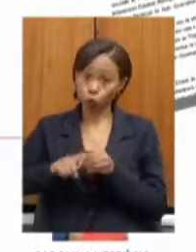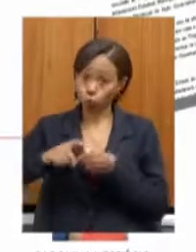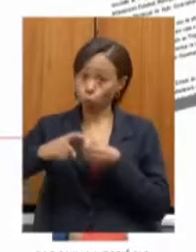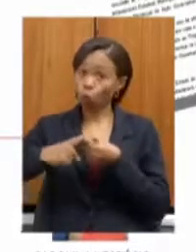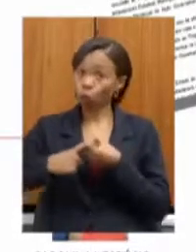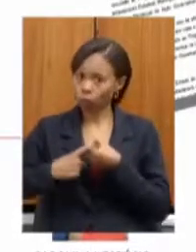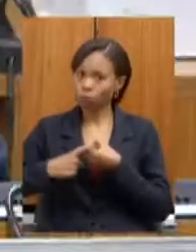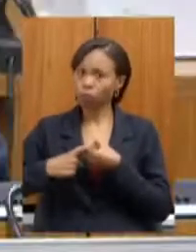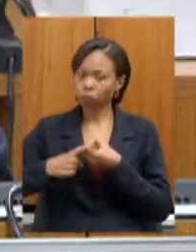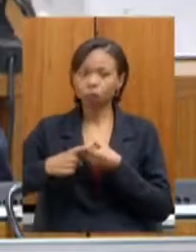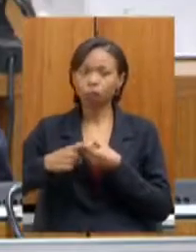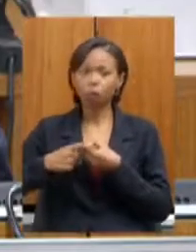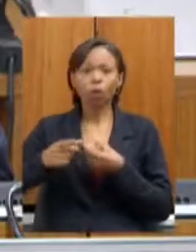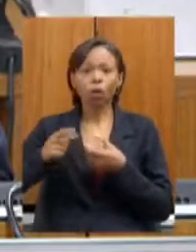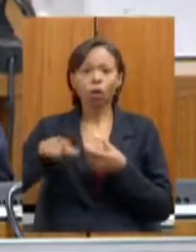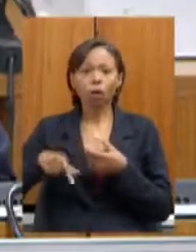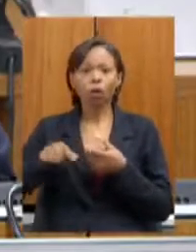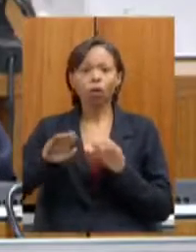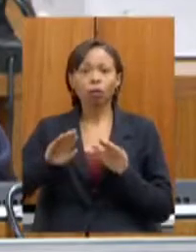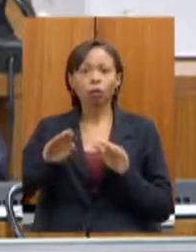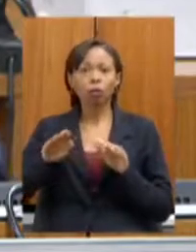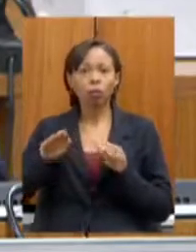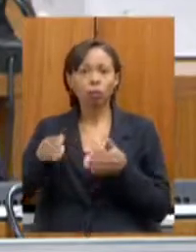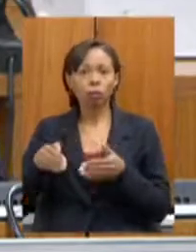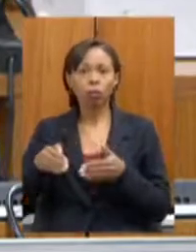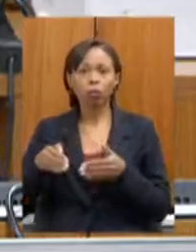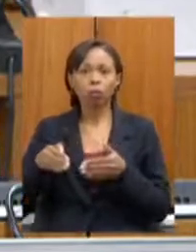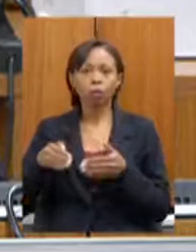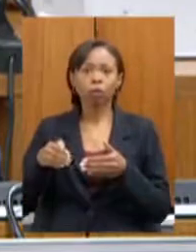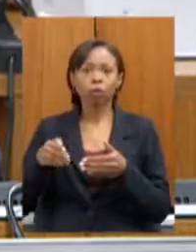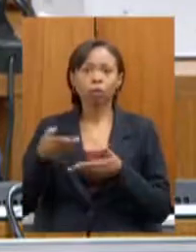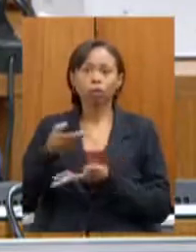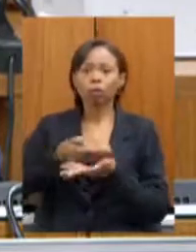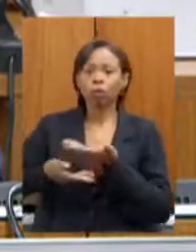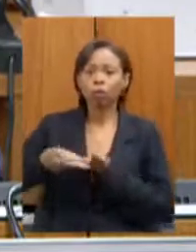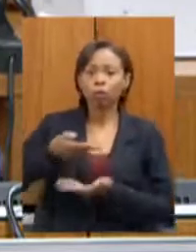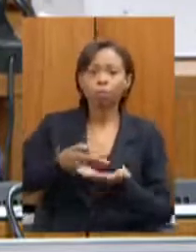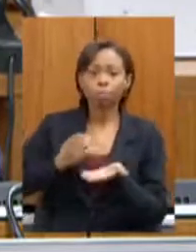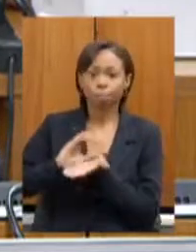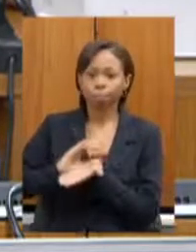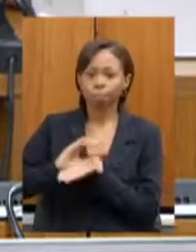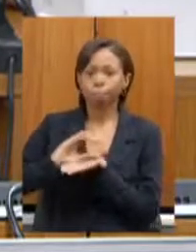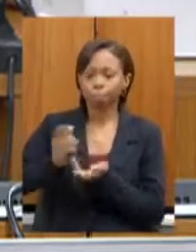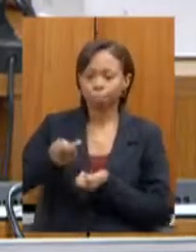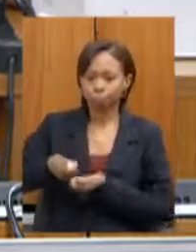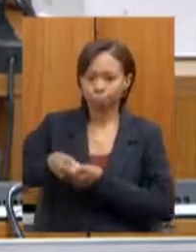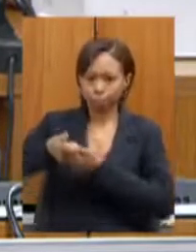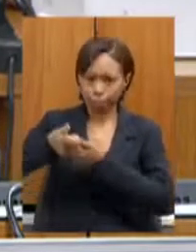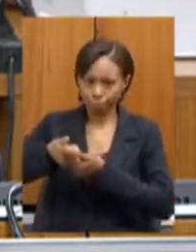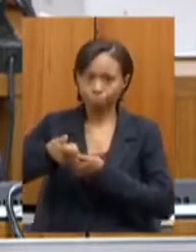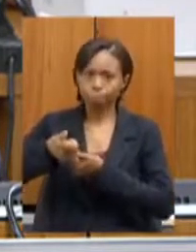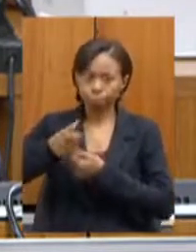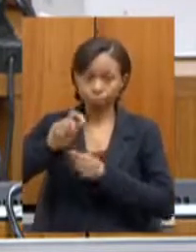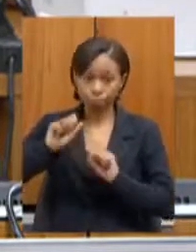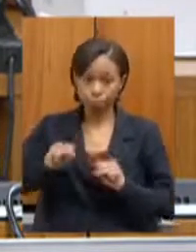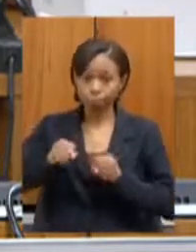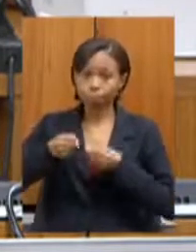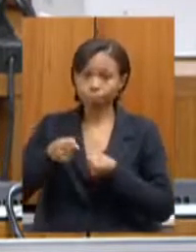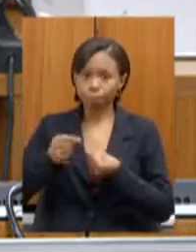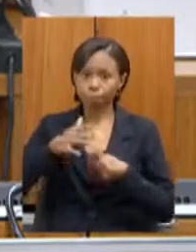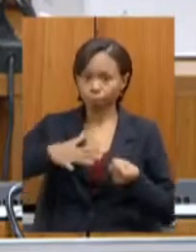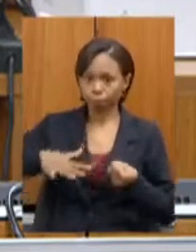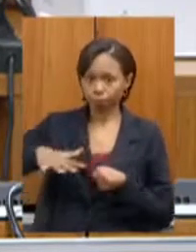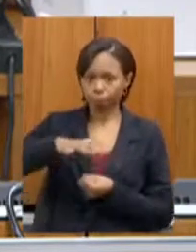temos dedicado o Marcos Márcio, na divisão de doações, muitos dos senhores conhecem, reforçamos a área dele,